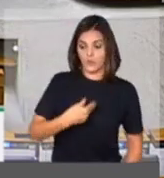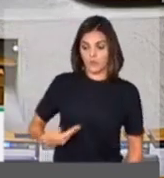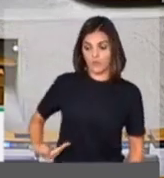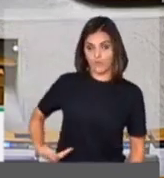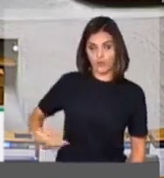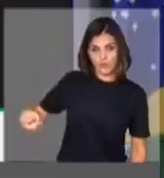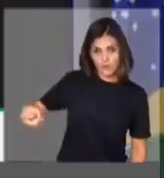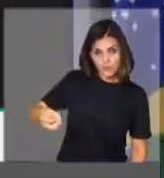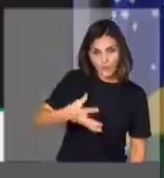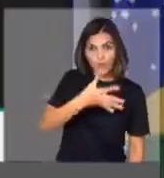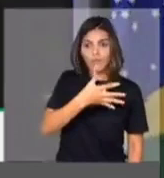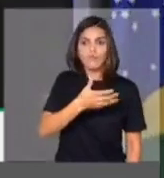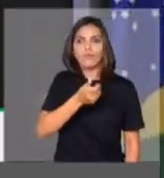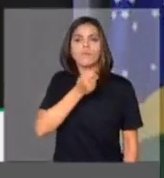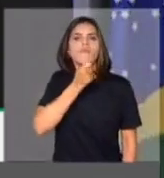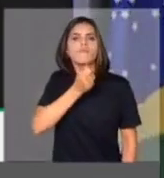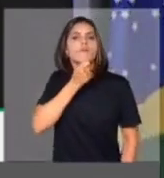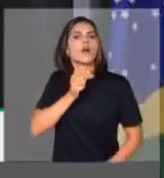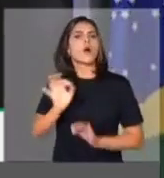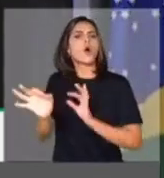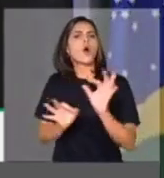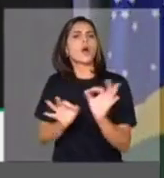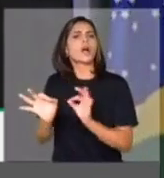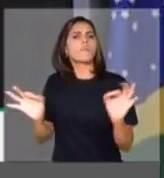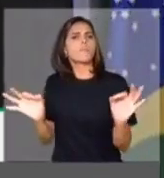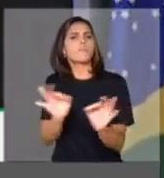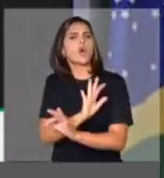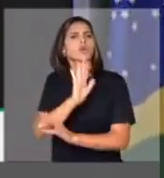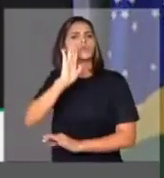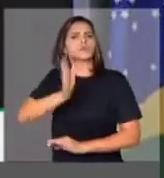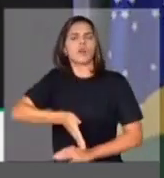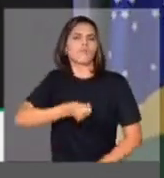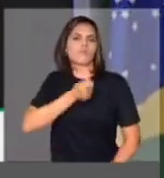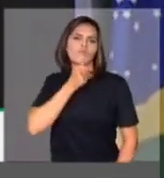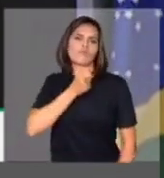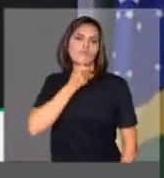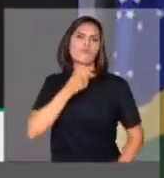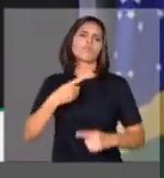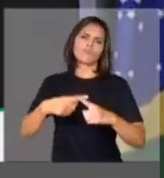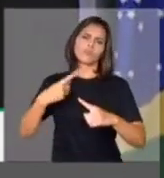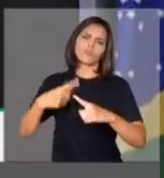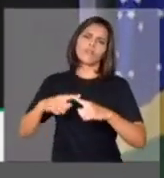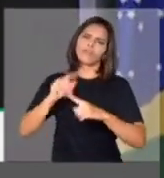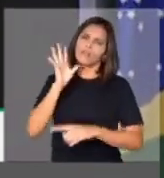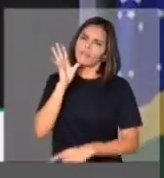que ainda nem se organizou totalmente, porque leva-se um tempo,